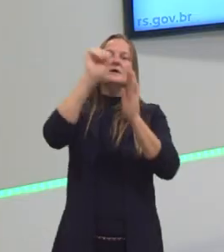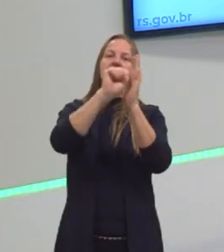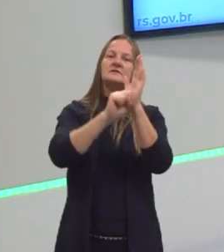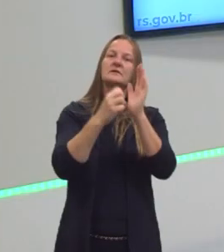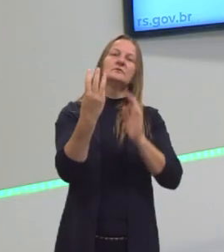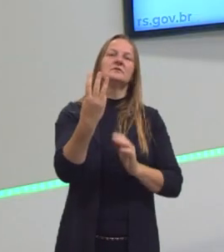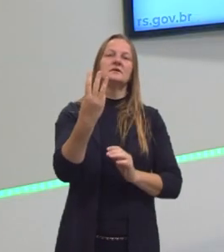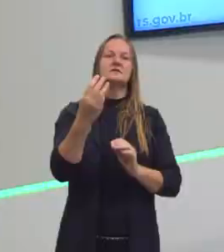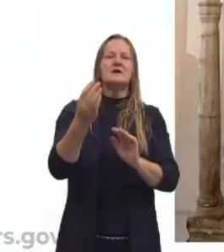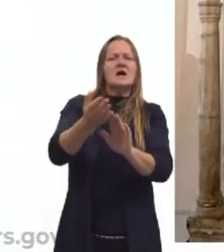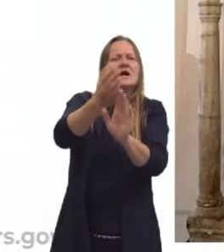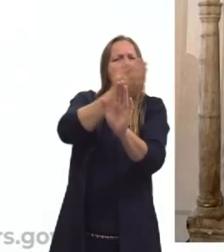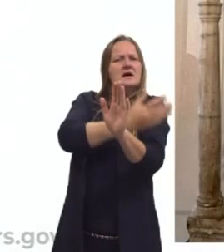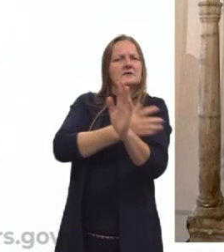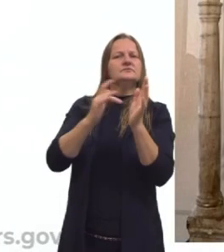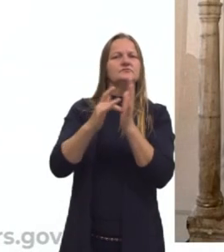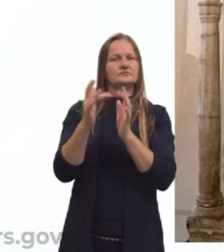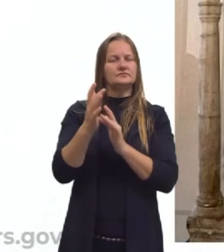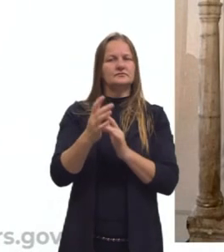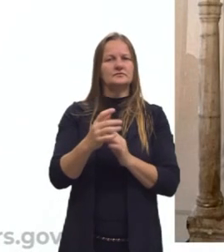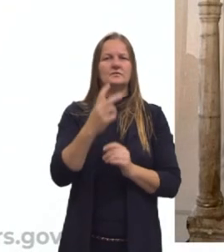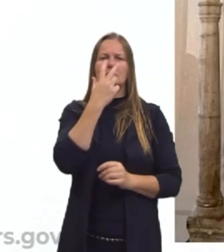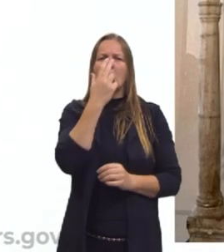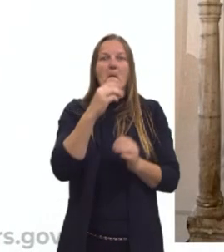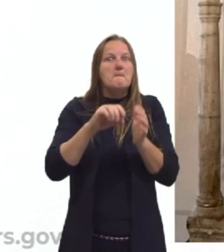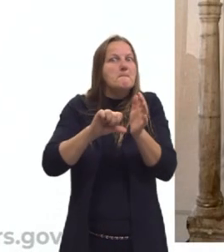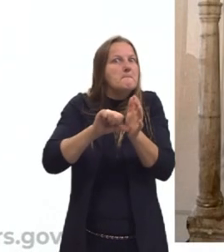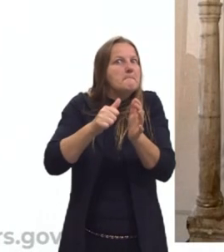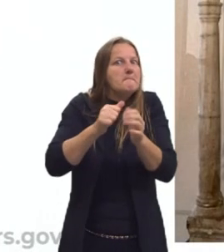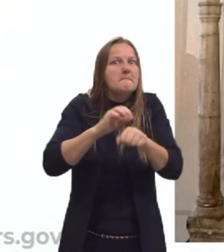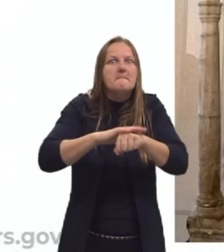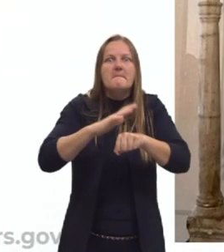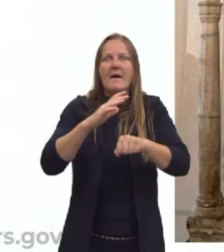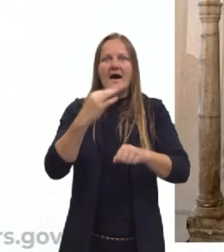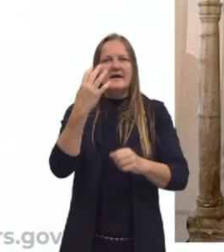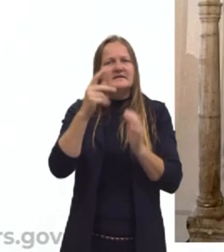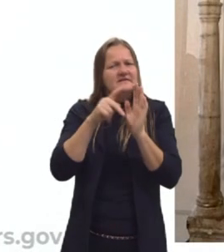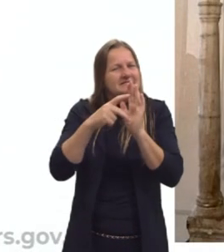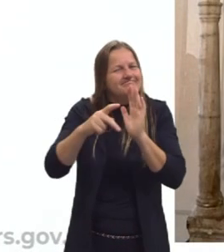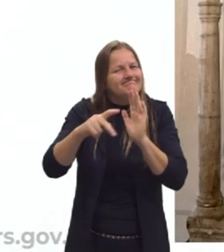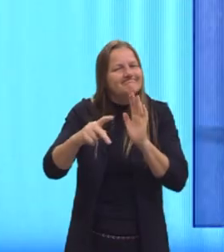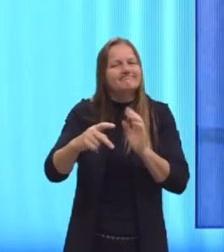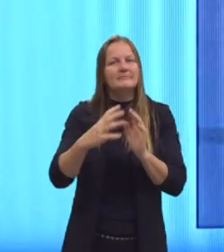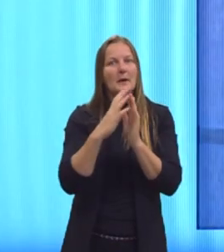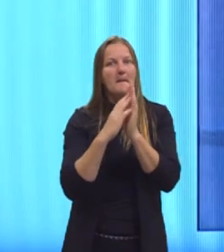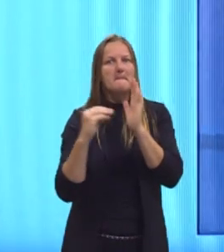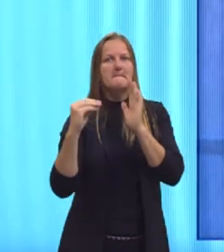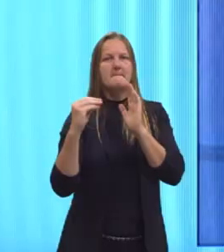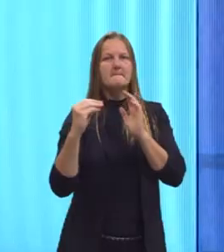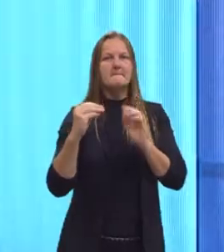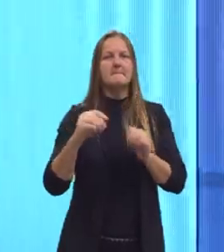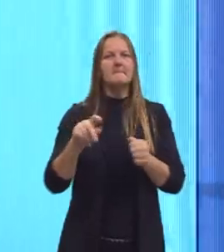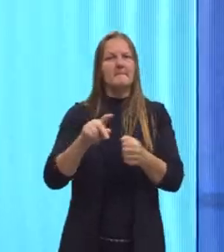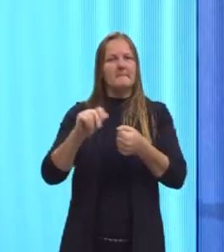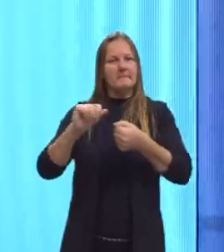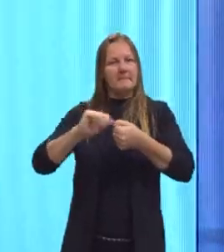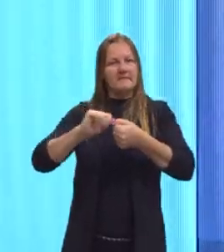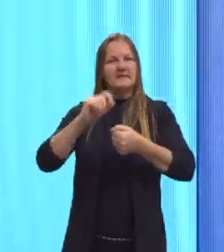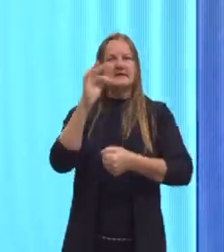Cristo. Ela foi considerada a reprodução mais fiel, então, dessa estátua feita por Fídias.